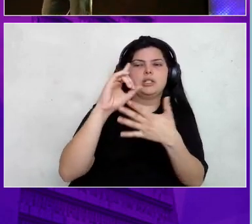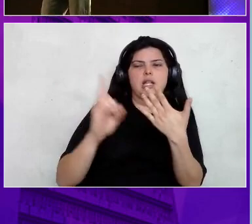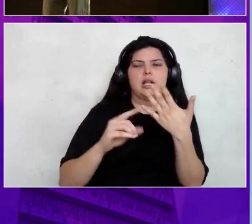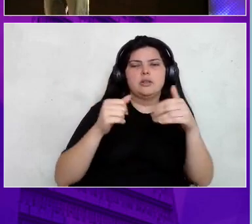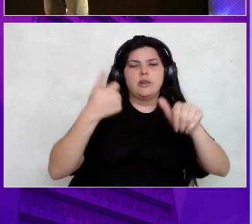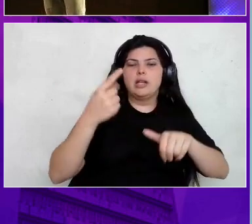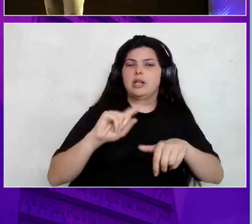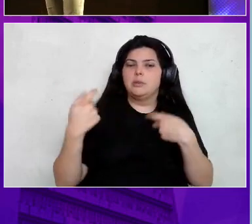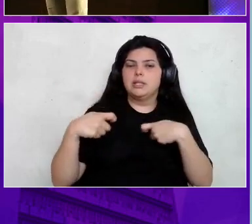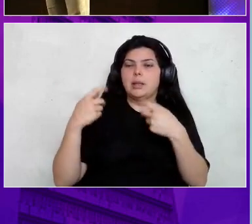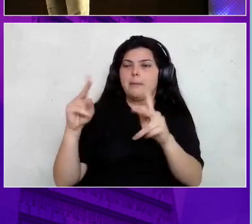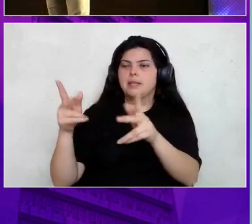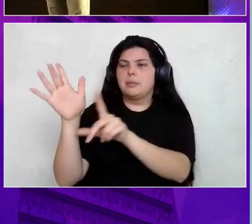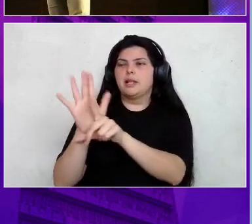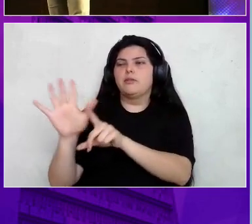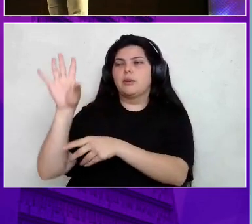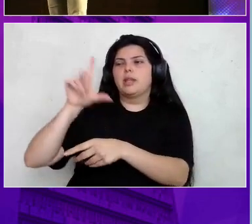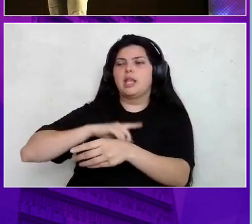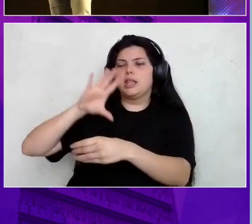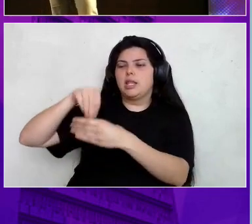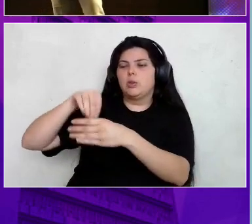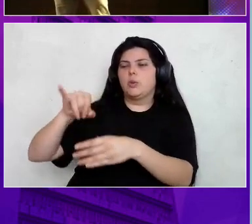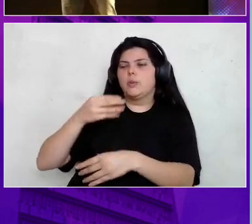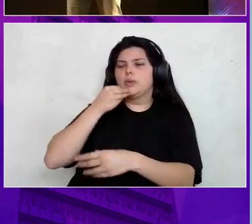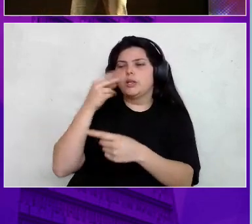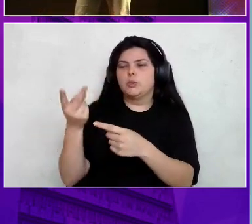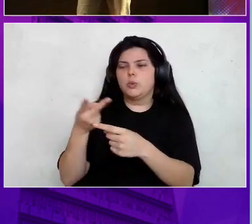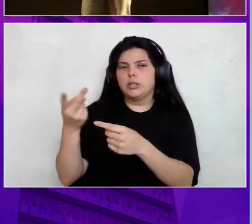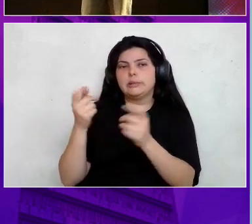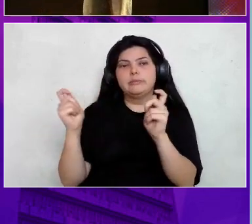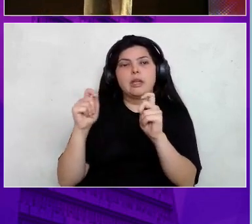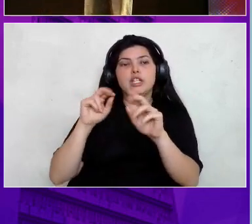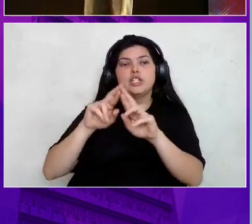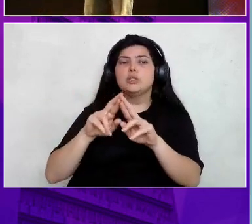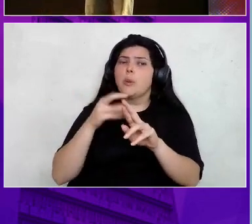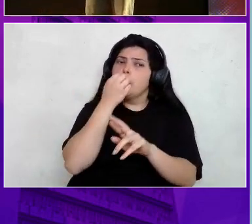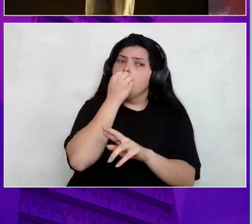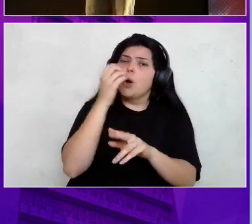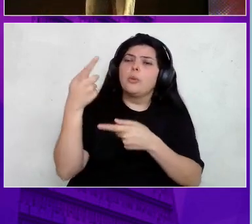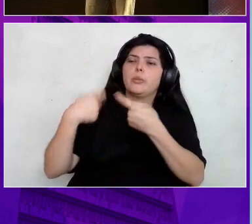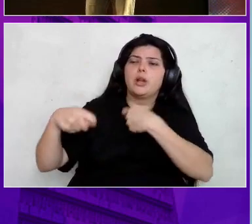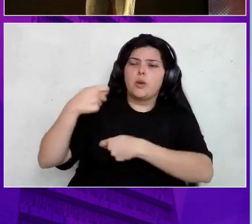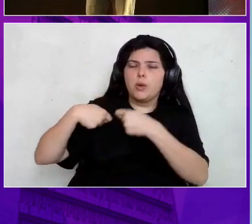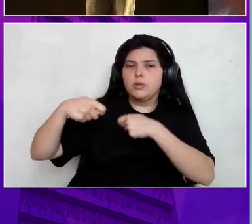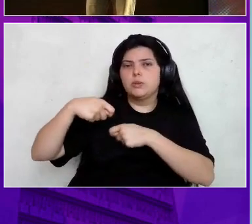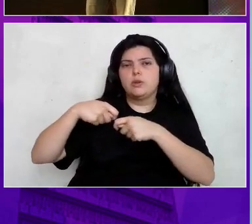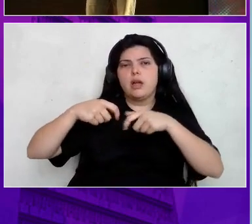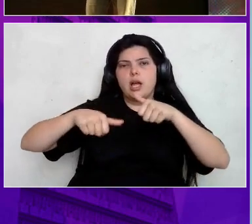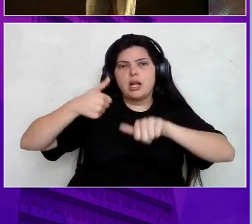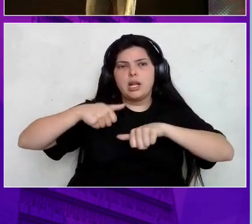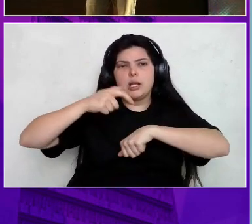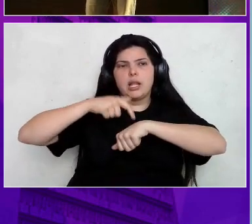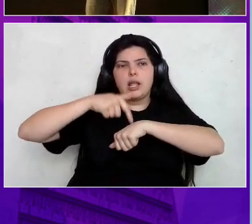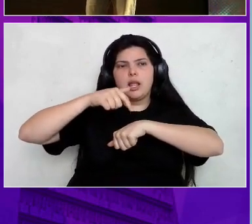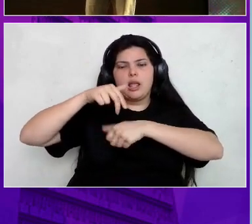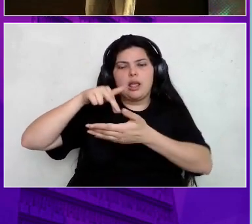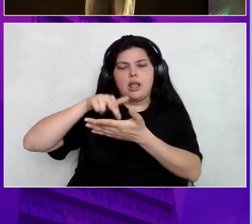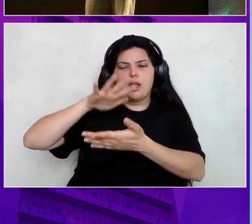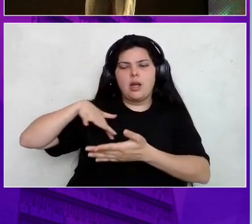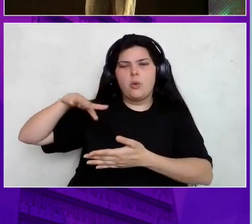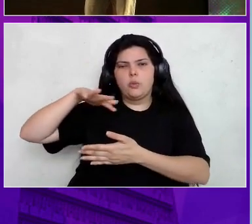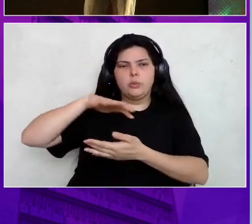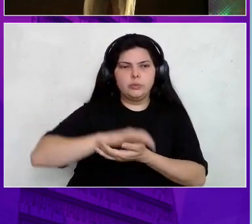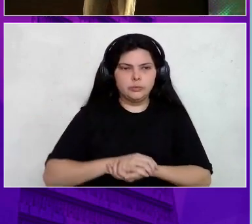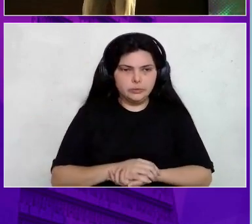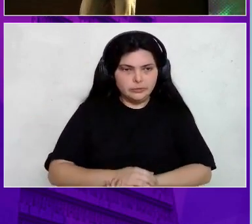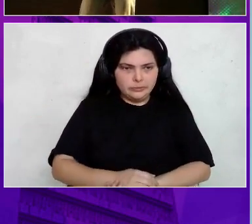mesma plataforma para isso. Tá? Então, isso é um diferencial de negócio. A gente chama isso de analítico em tempo real. Tá legal? Então, o a gente mais vê por